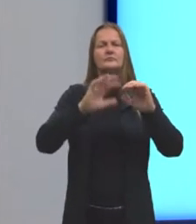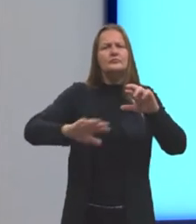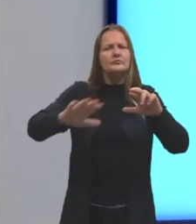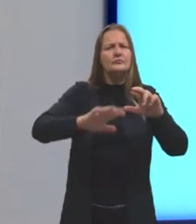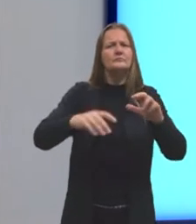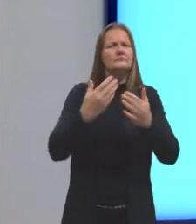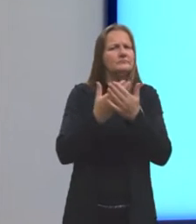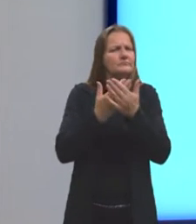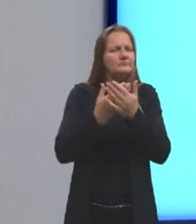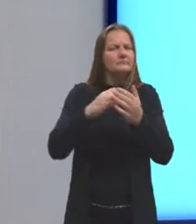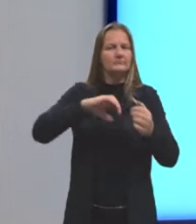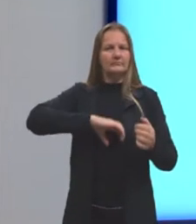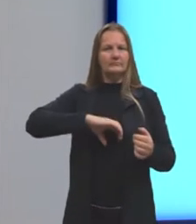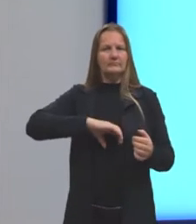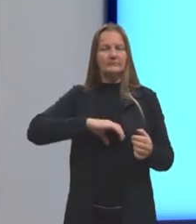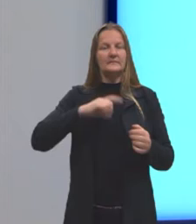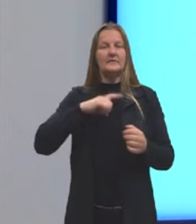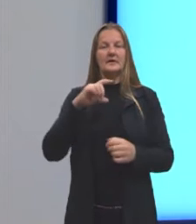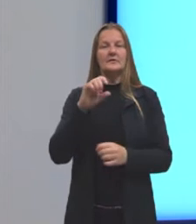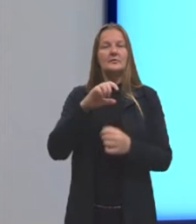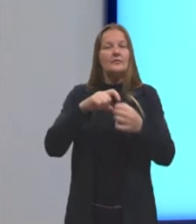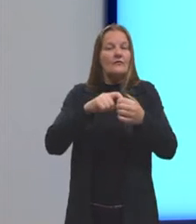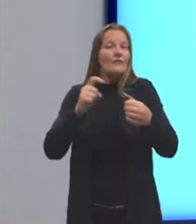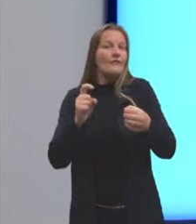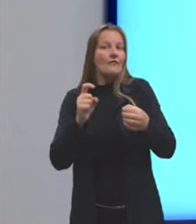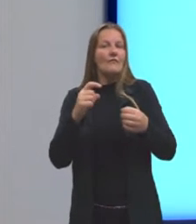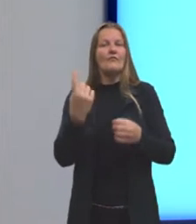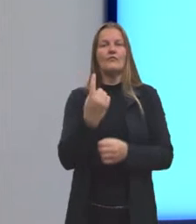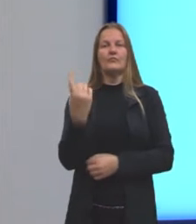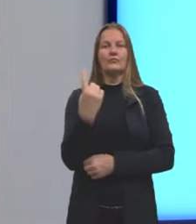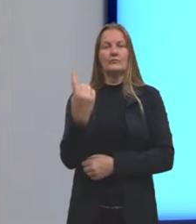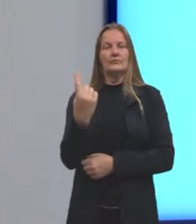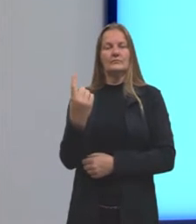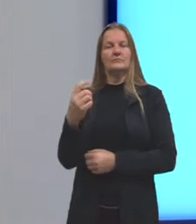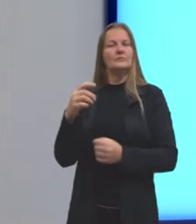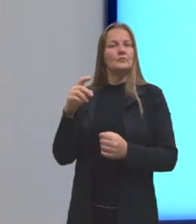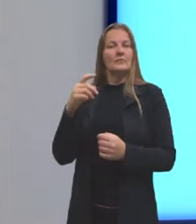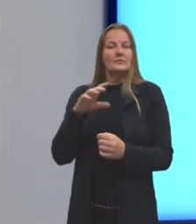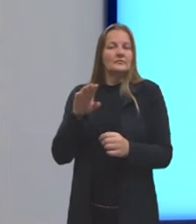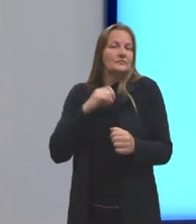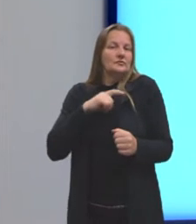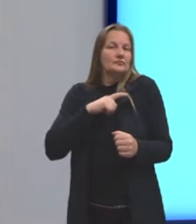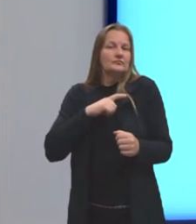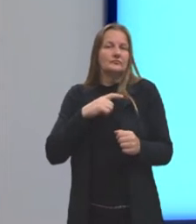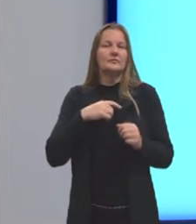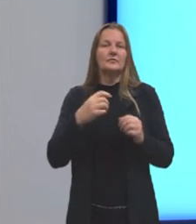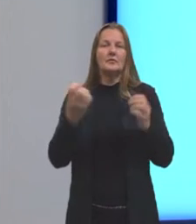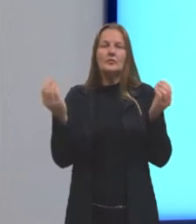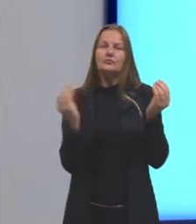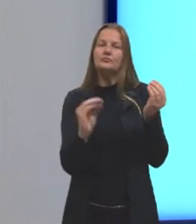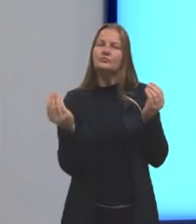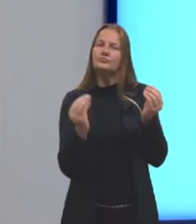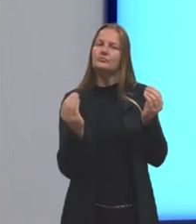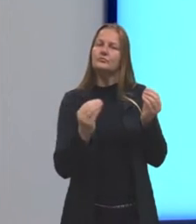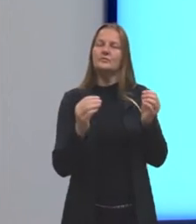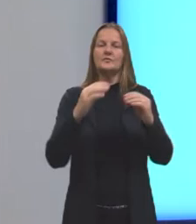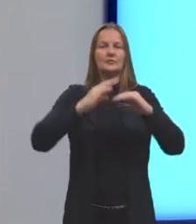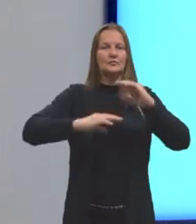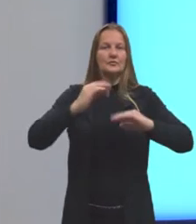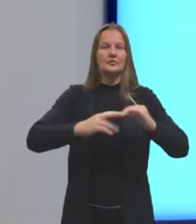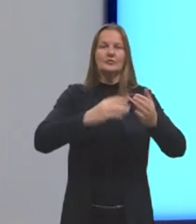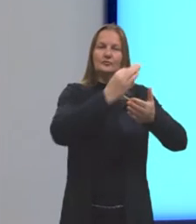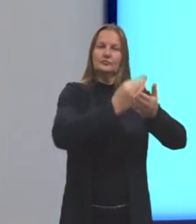estudo, elas têm autonomia. Porque elas vão existir quando elas forem colocadas de fato